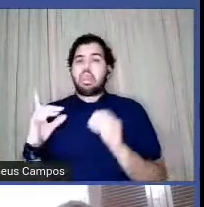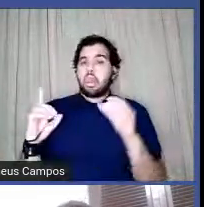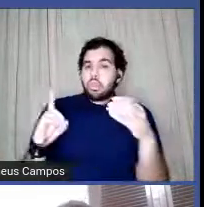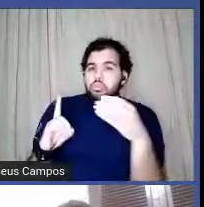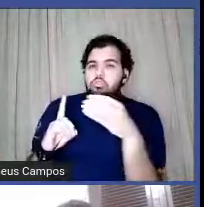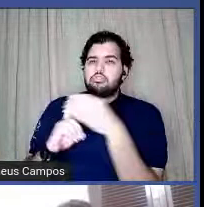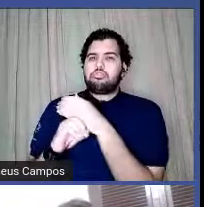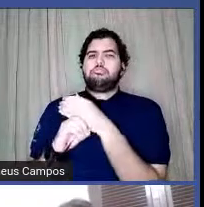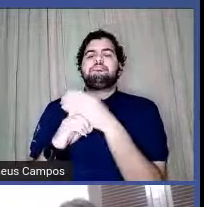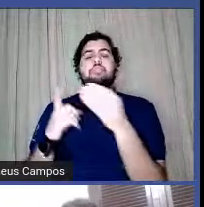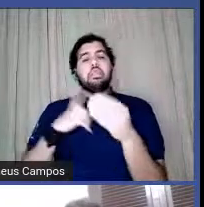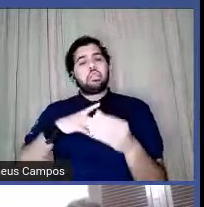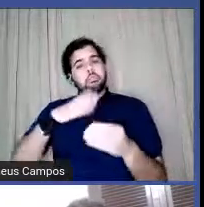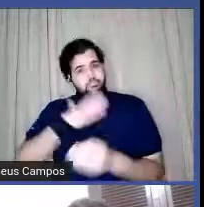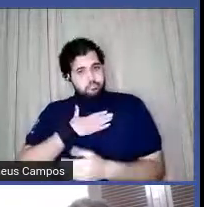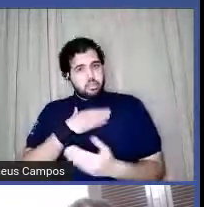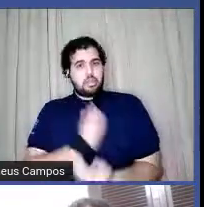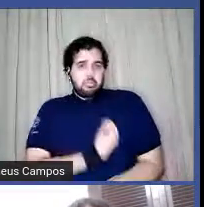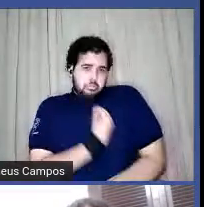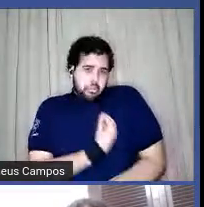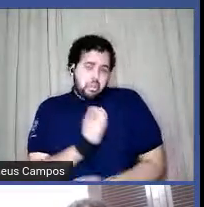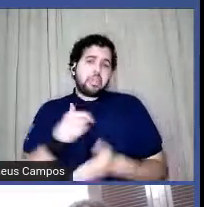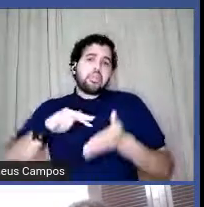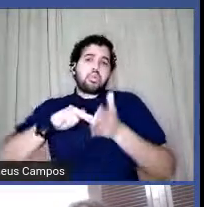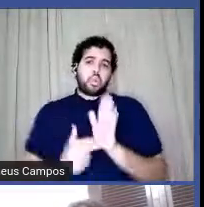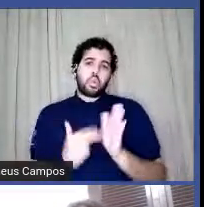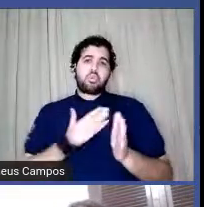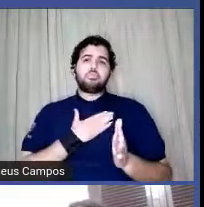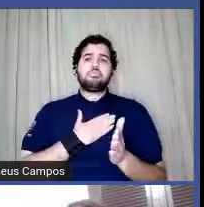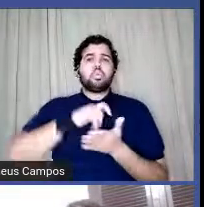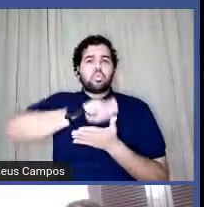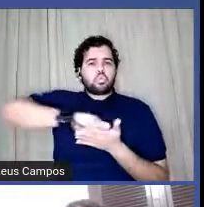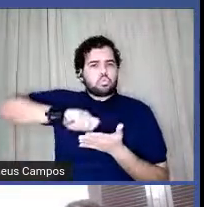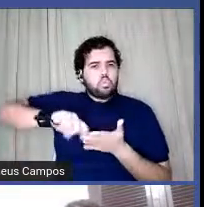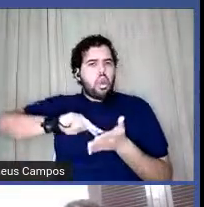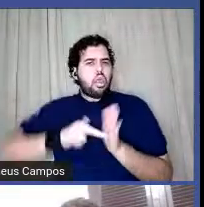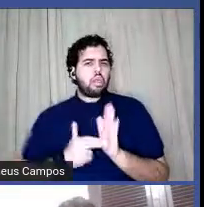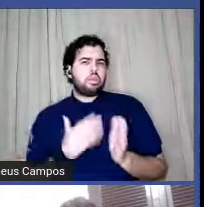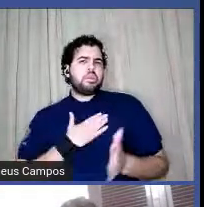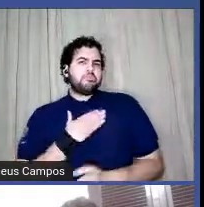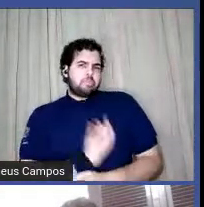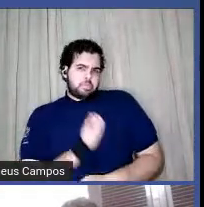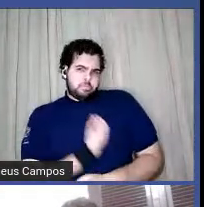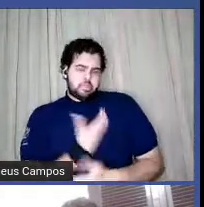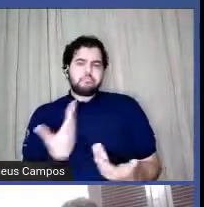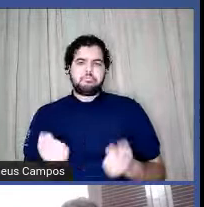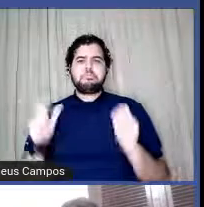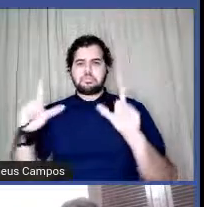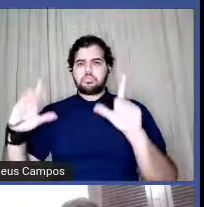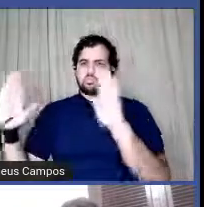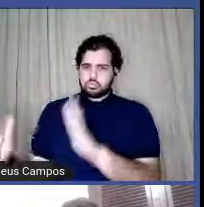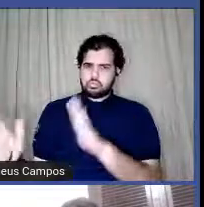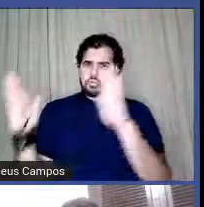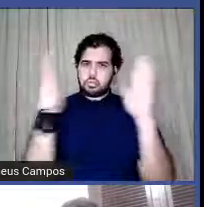na minha vida e para mim o que a escrita significa para mim pode passar o slide